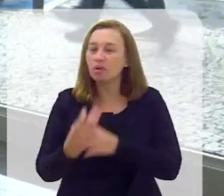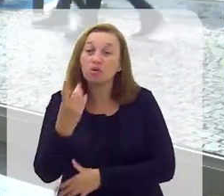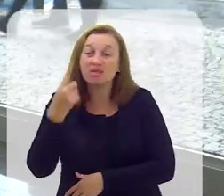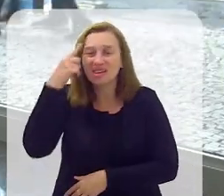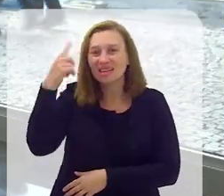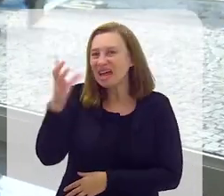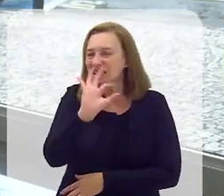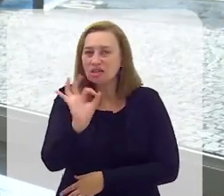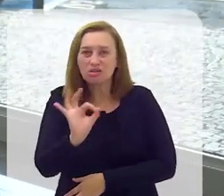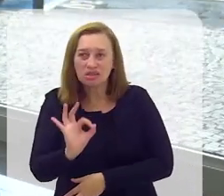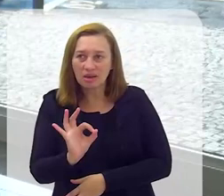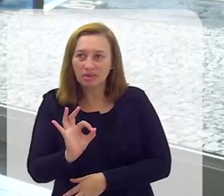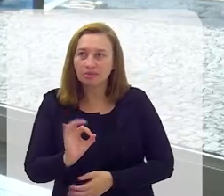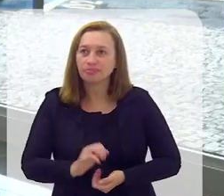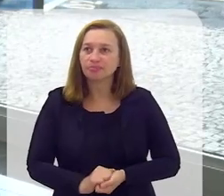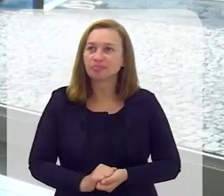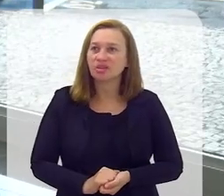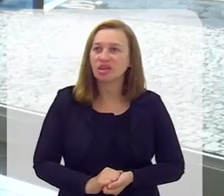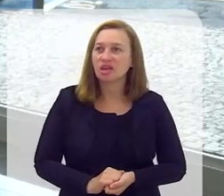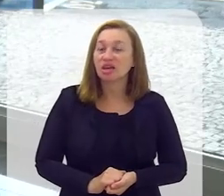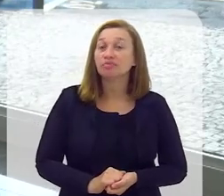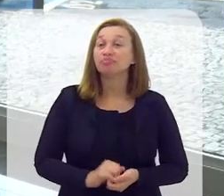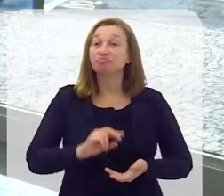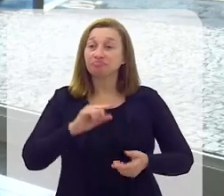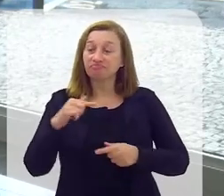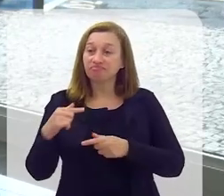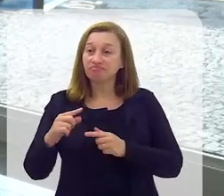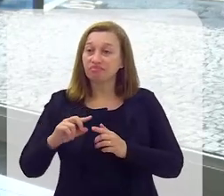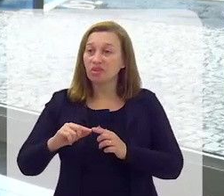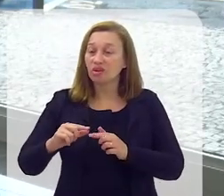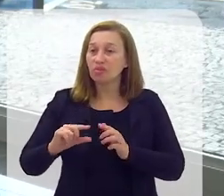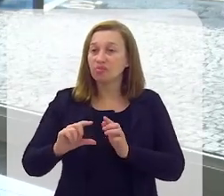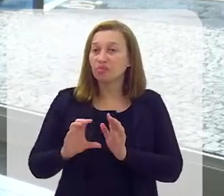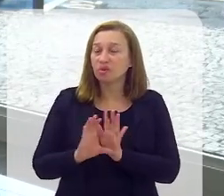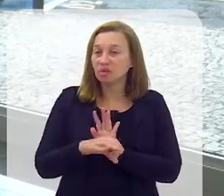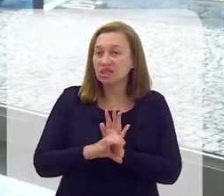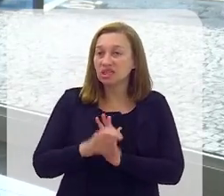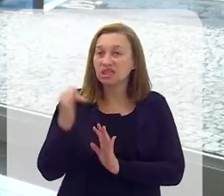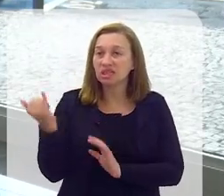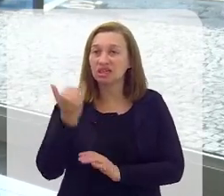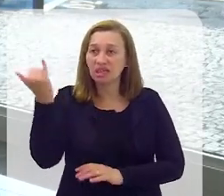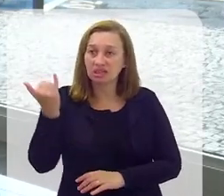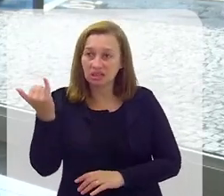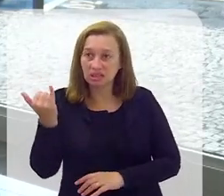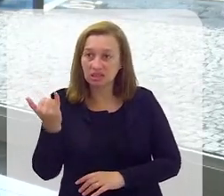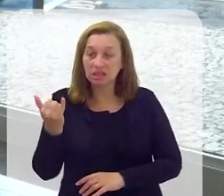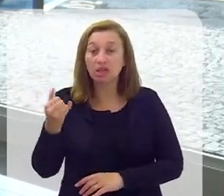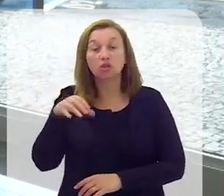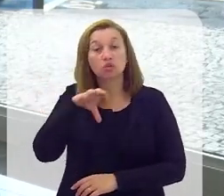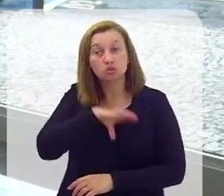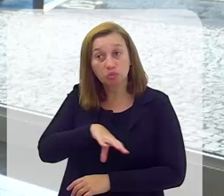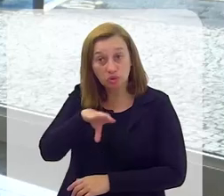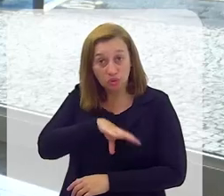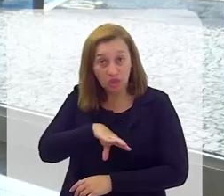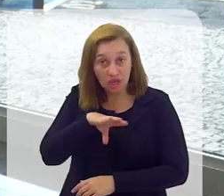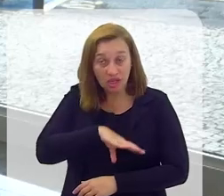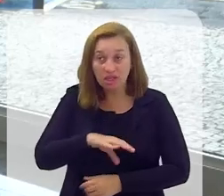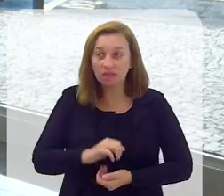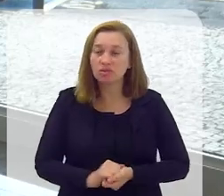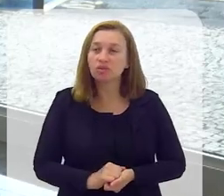reproduz a ideia, não sabe a origem. A origem é bastante interessante, vem ainda dos portugueses,